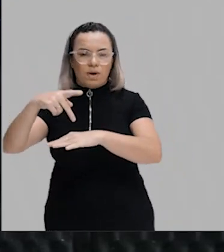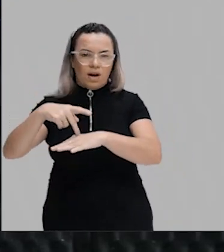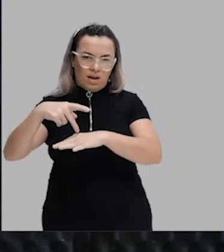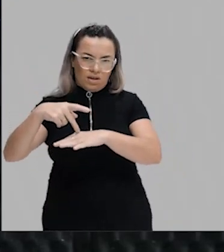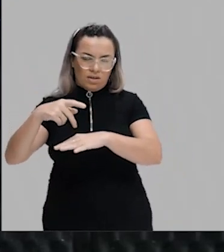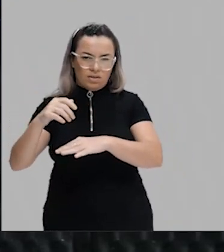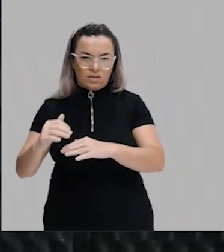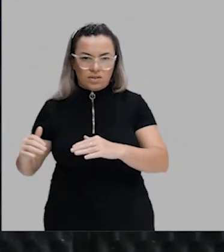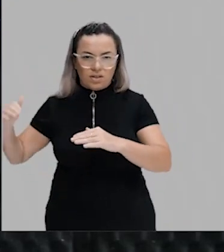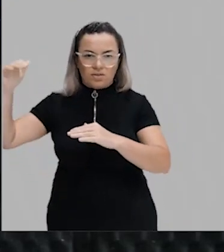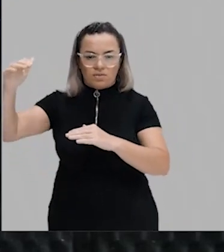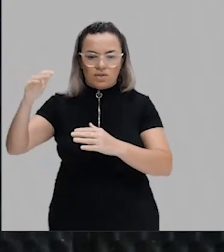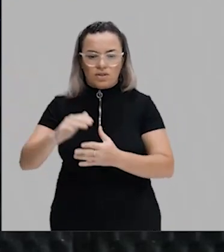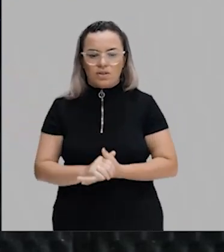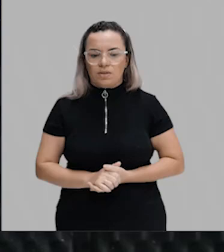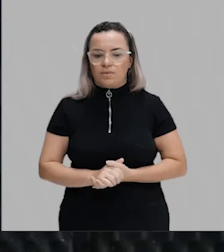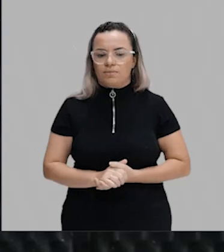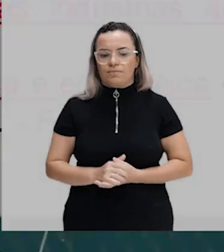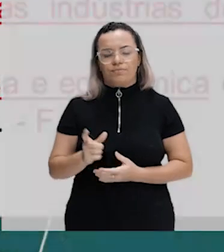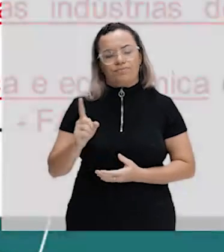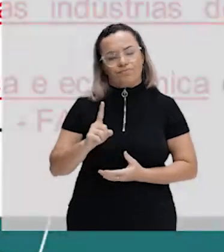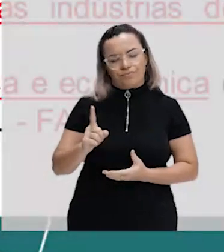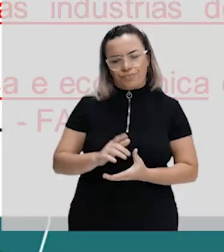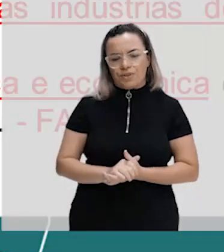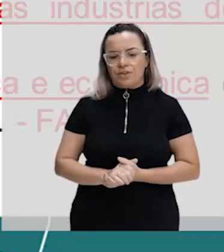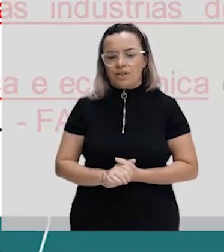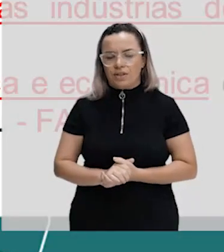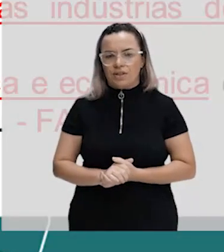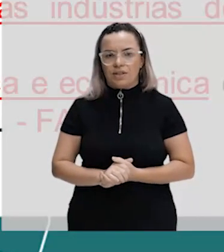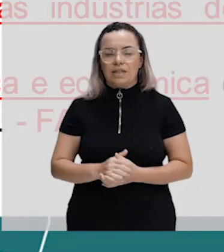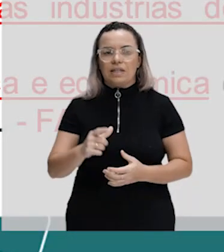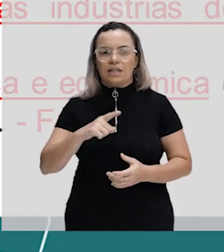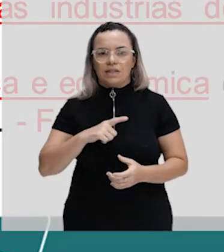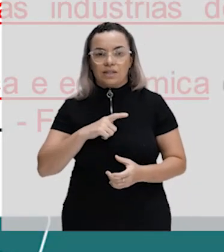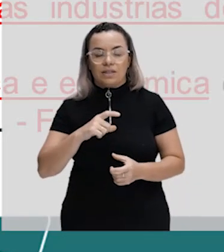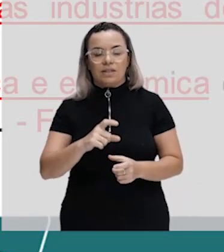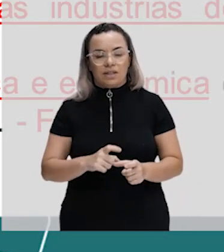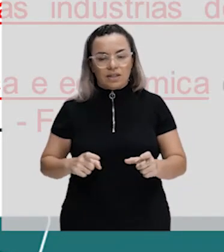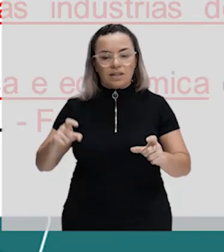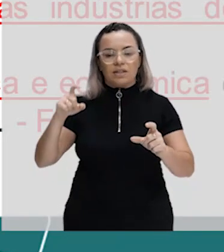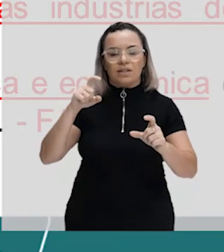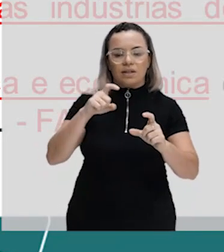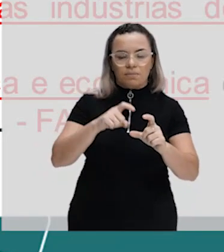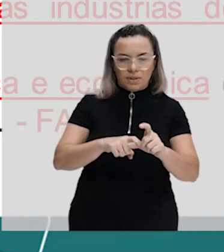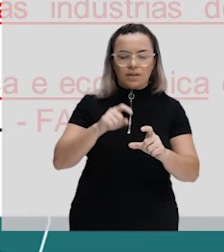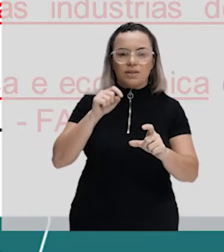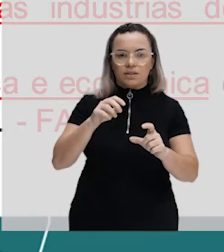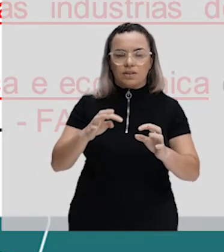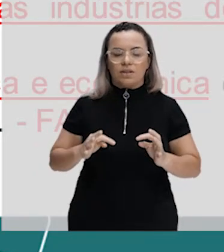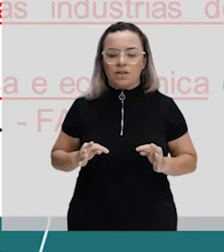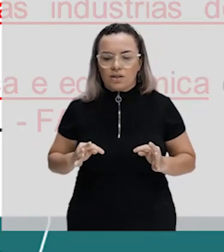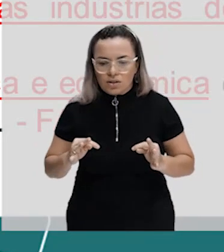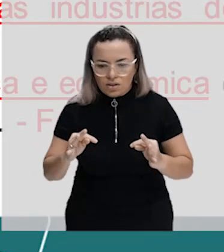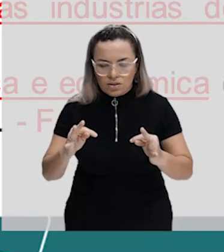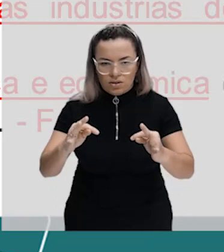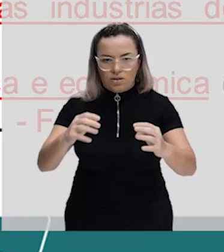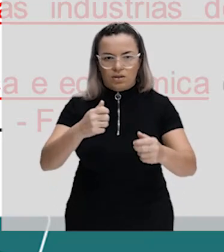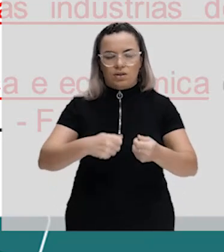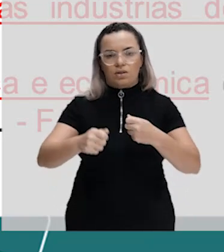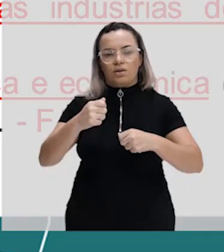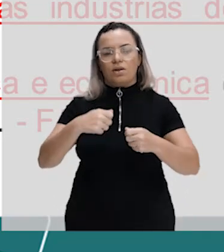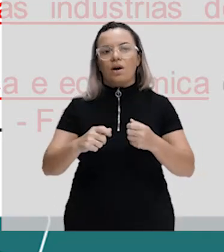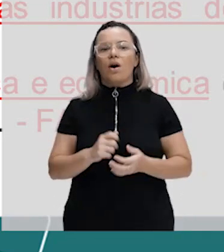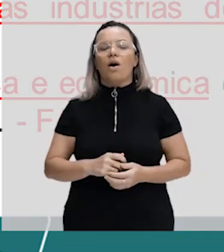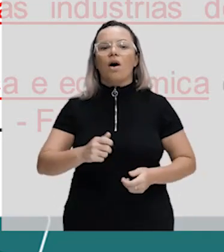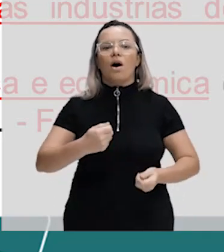um alto grau de dependência. Tanto econômico quanto tecnológico. A gente percebe hoje claramente como a economia global e principalmente